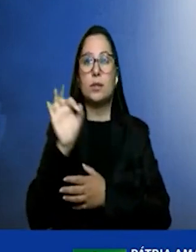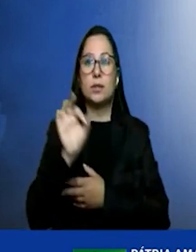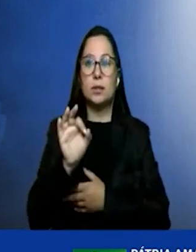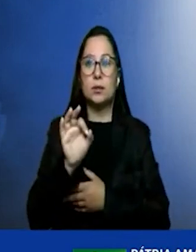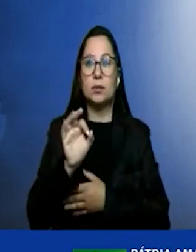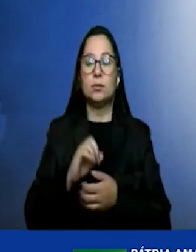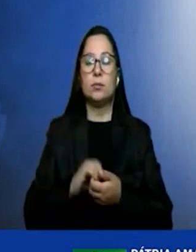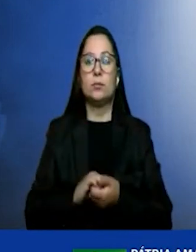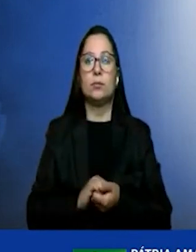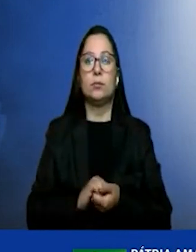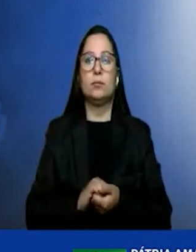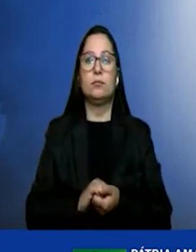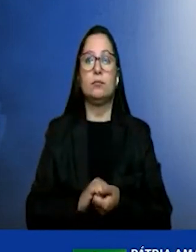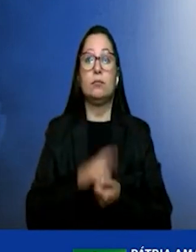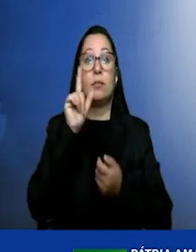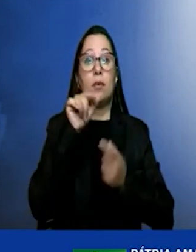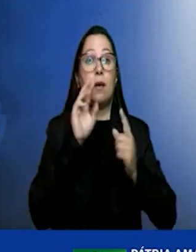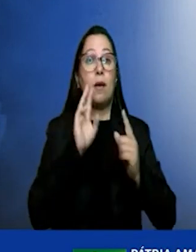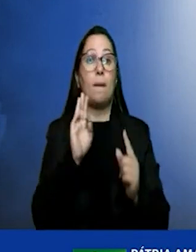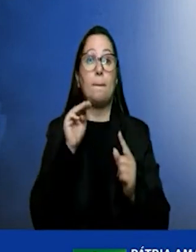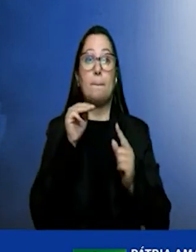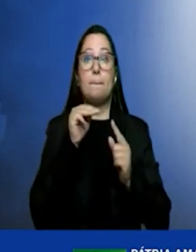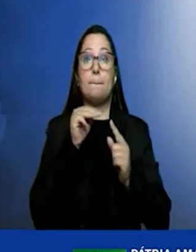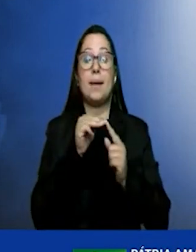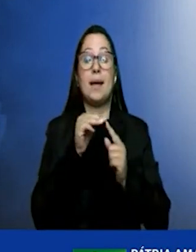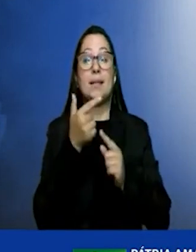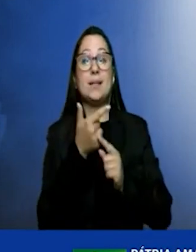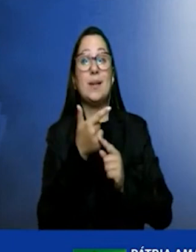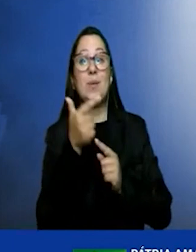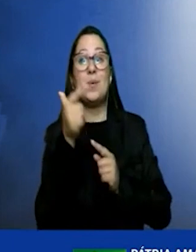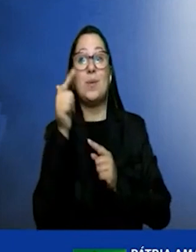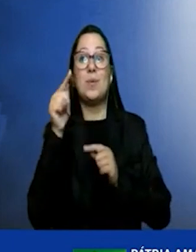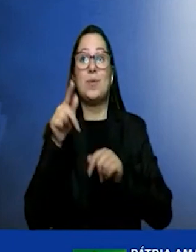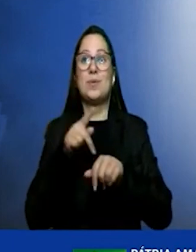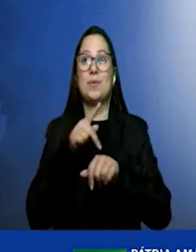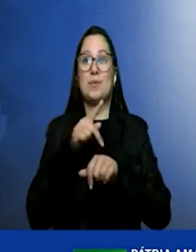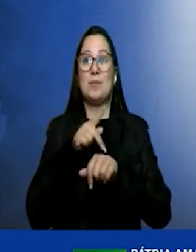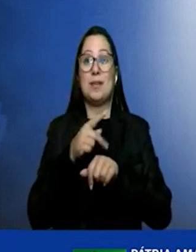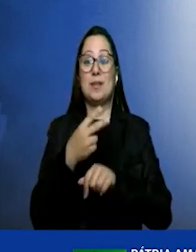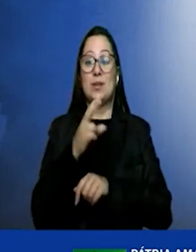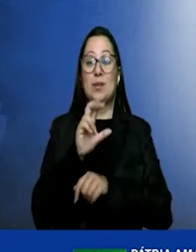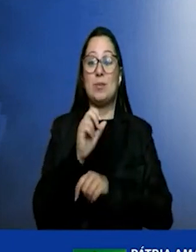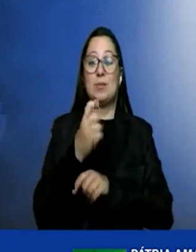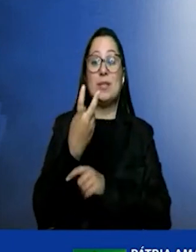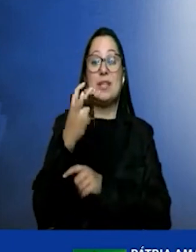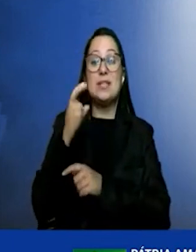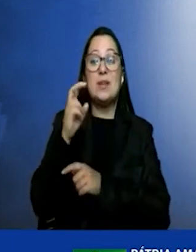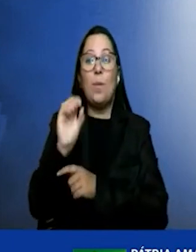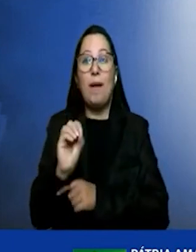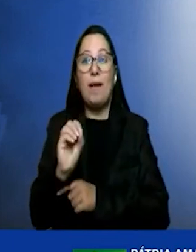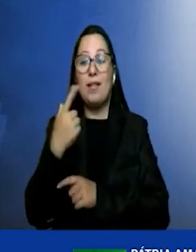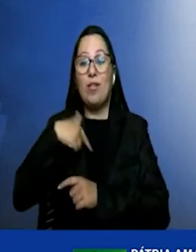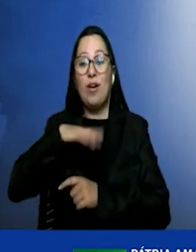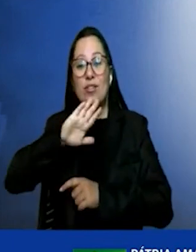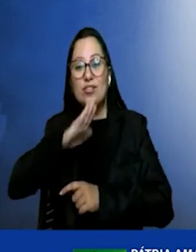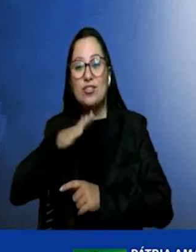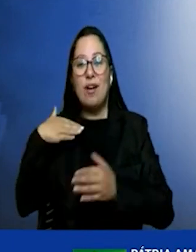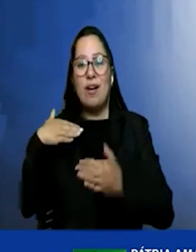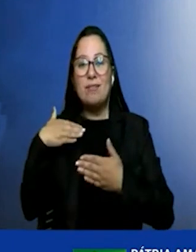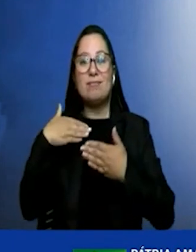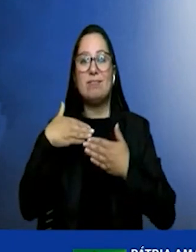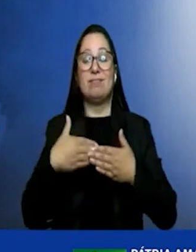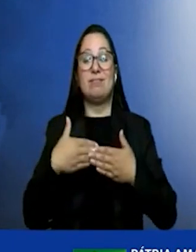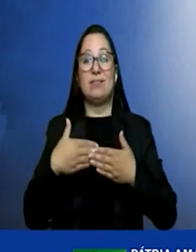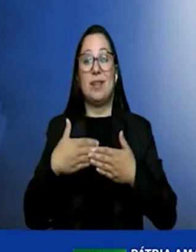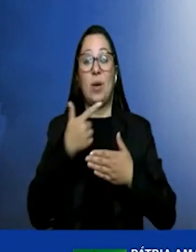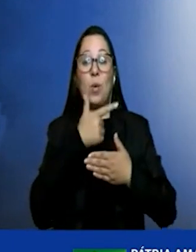isso é meta dos demais países para 2050. Nós já estamos aonde os outros países